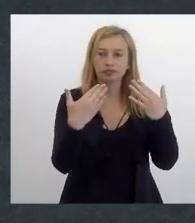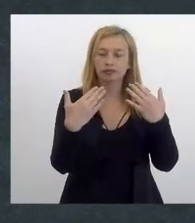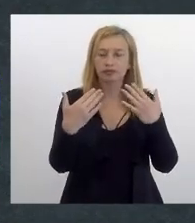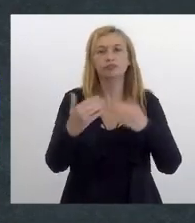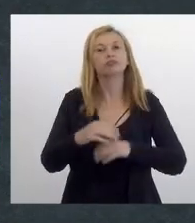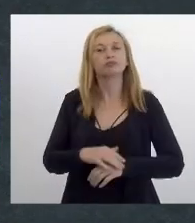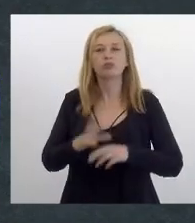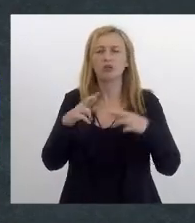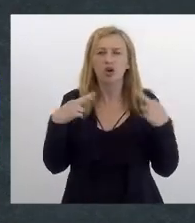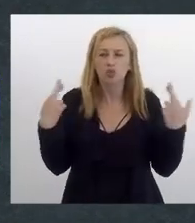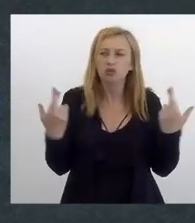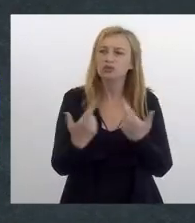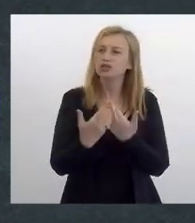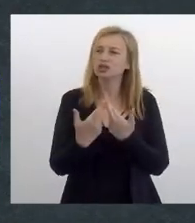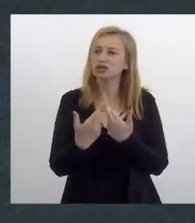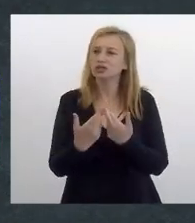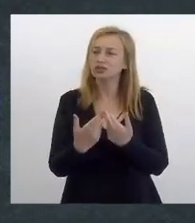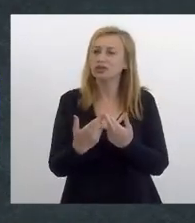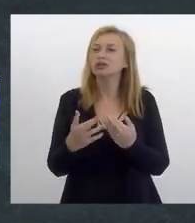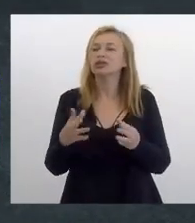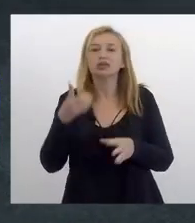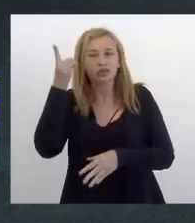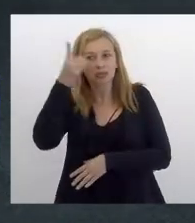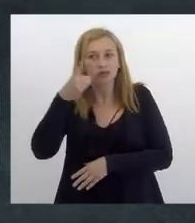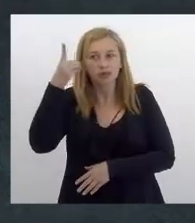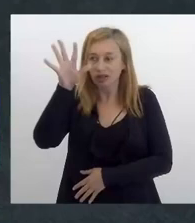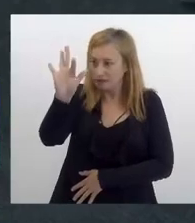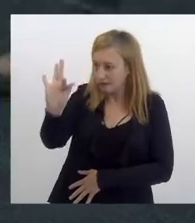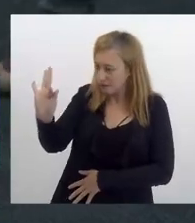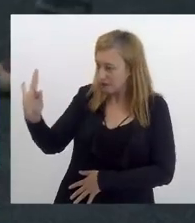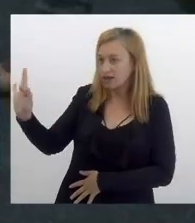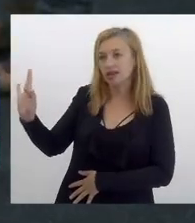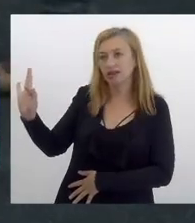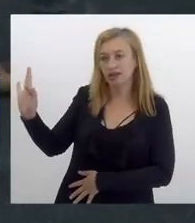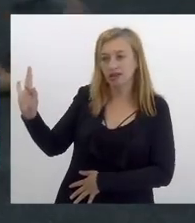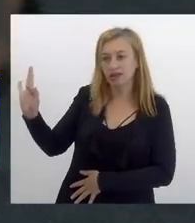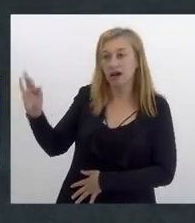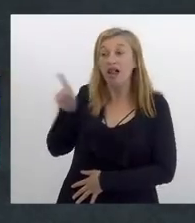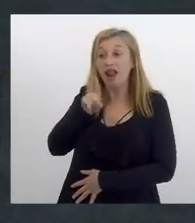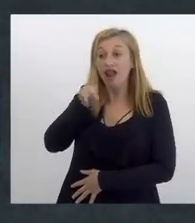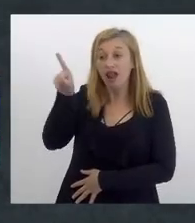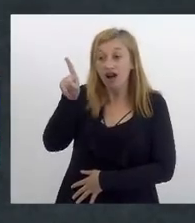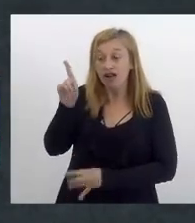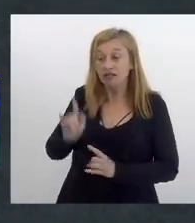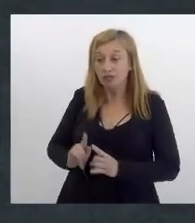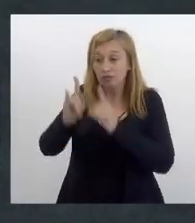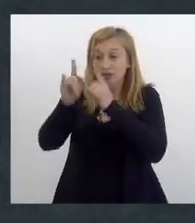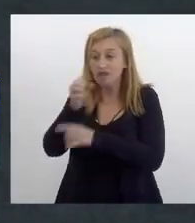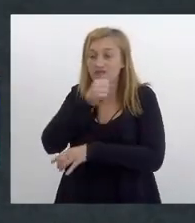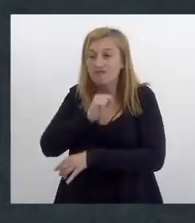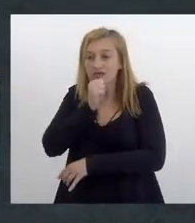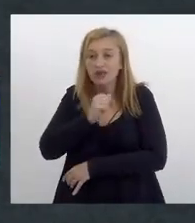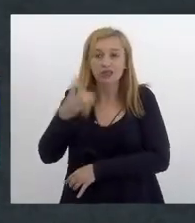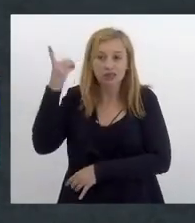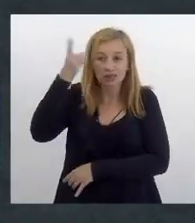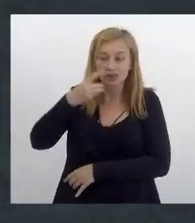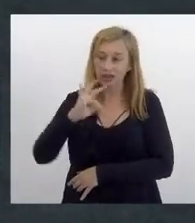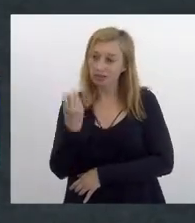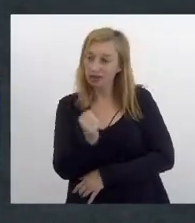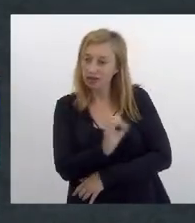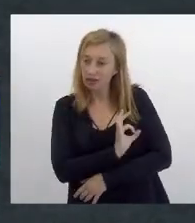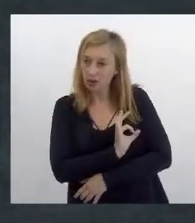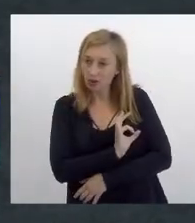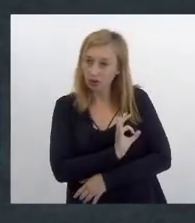reunião com as deputadas federais lá no prédio antigo foi a deputada Marta Rocha.